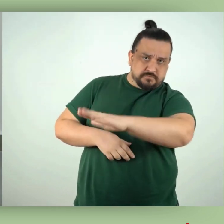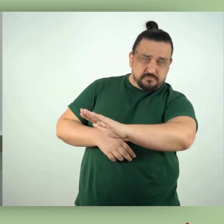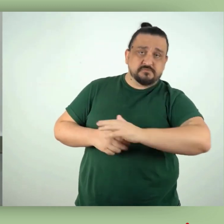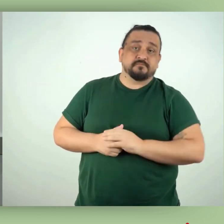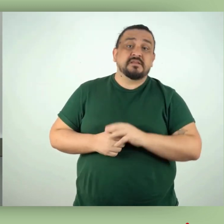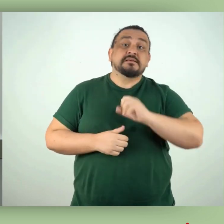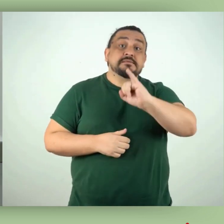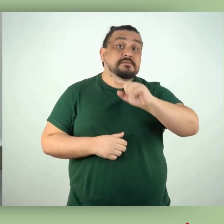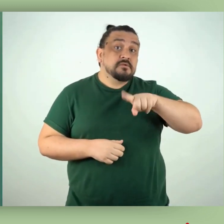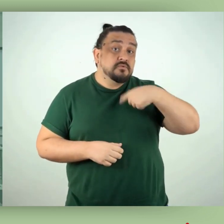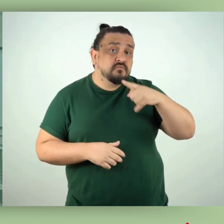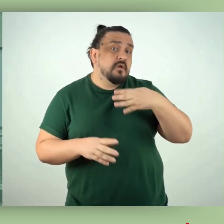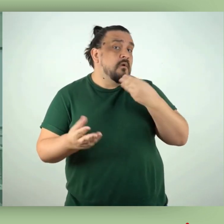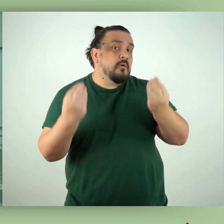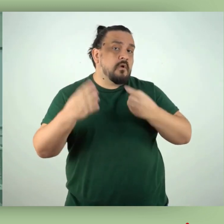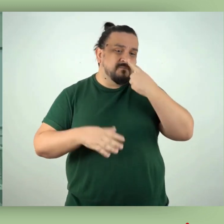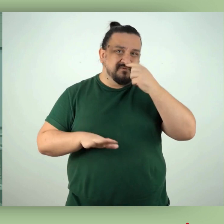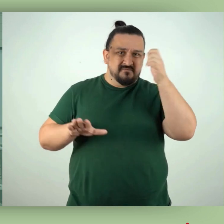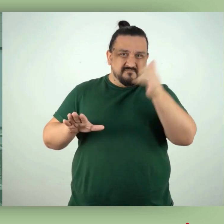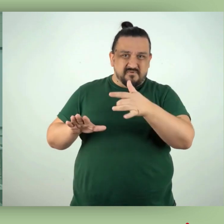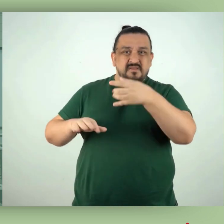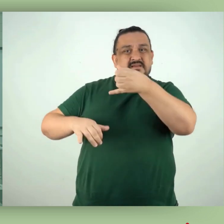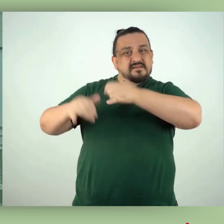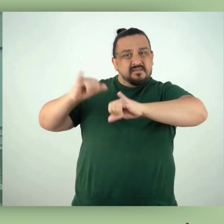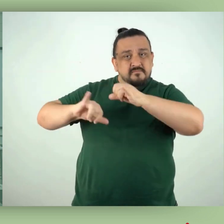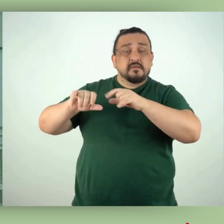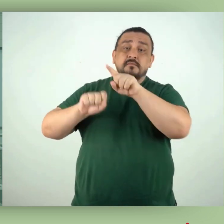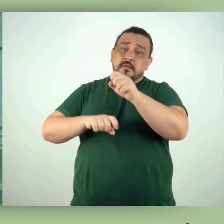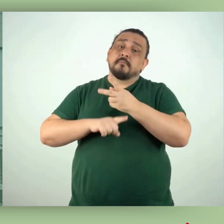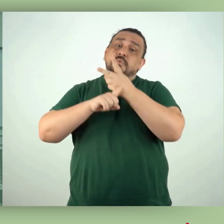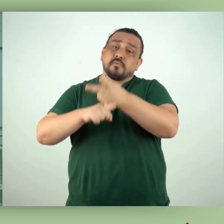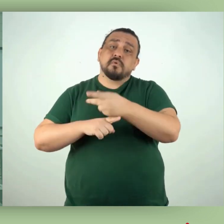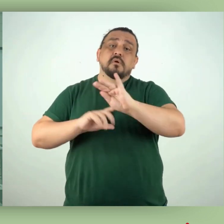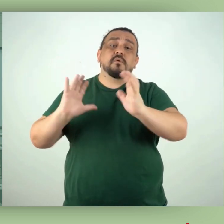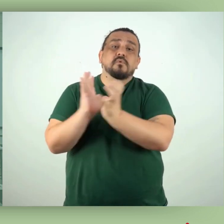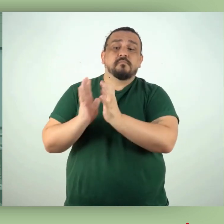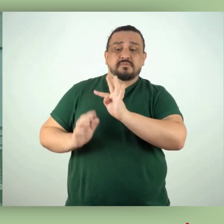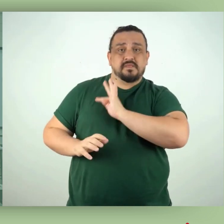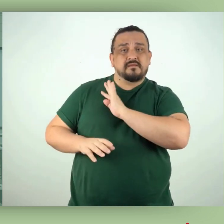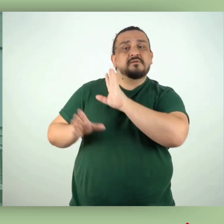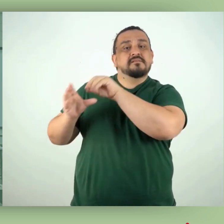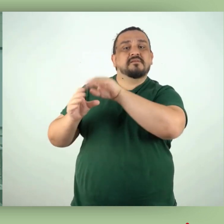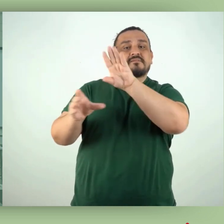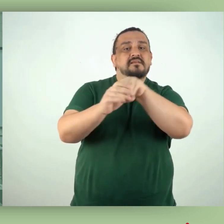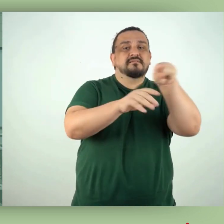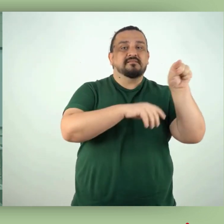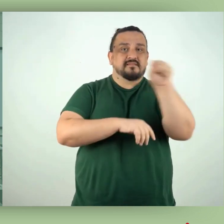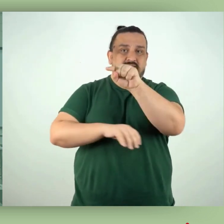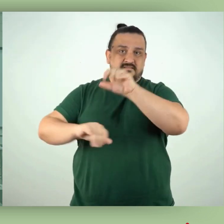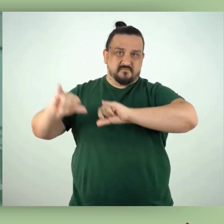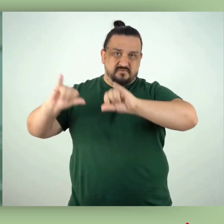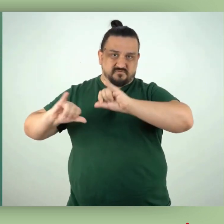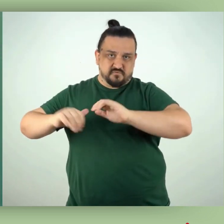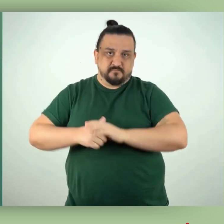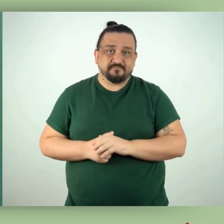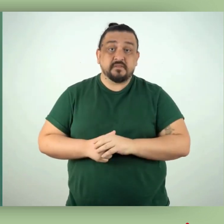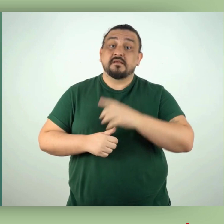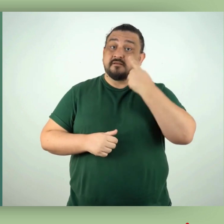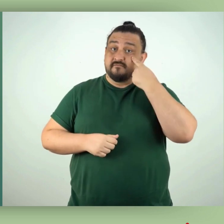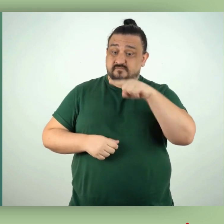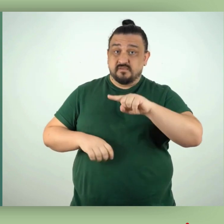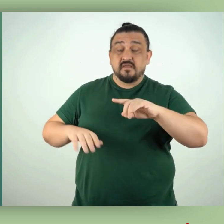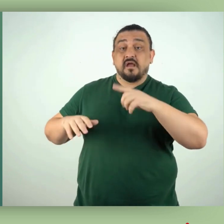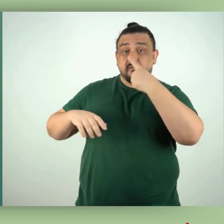processo de reciclagem. Caso tenha dúvidas no descarte de resíduos químicos, procure a equipe técnica dos laboratórios. Os